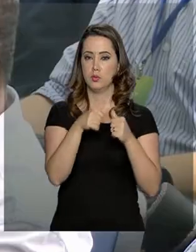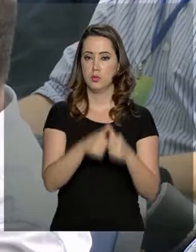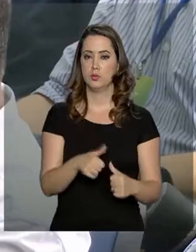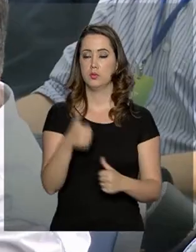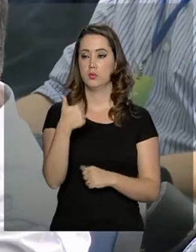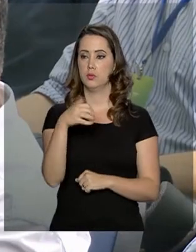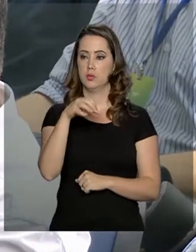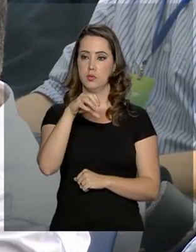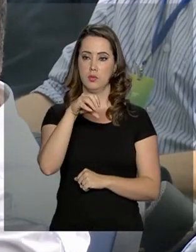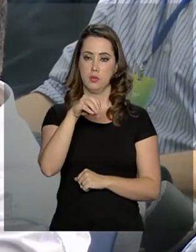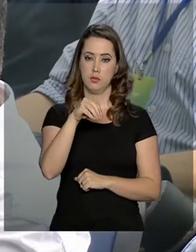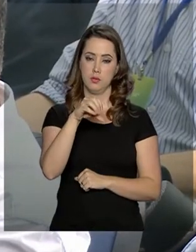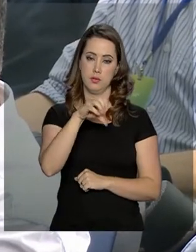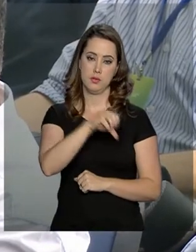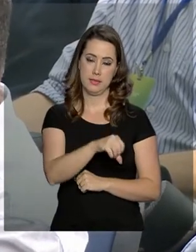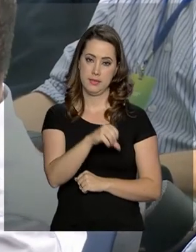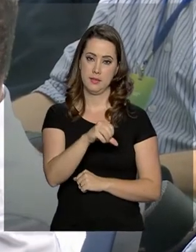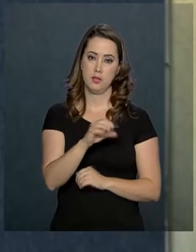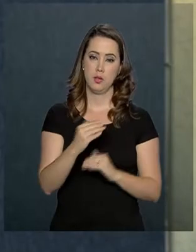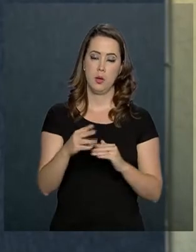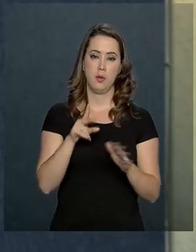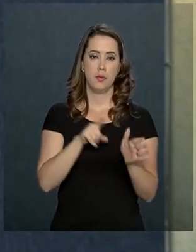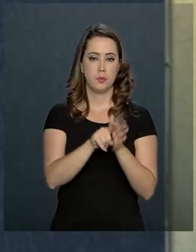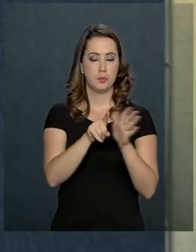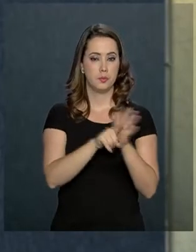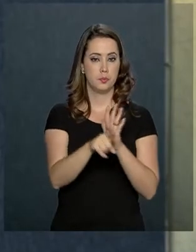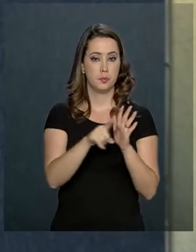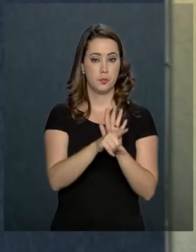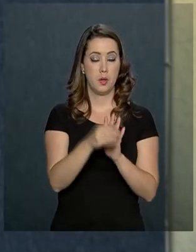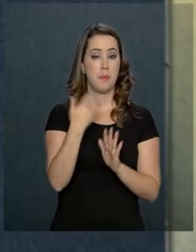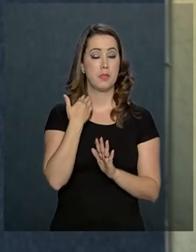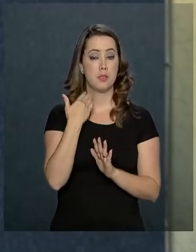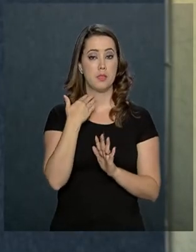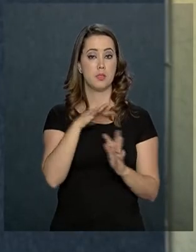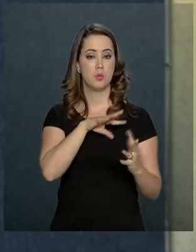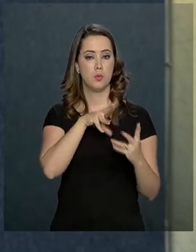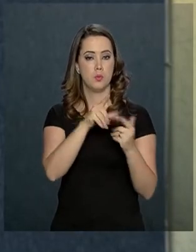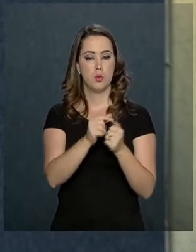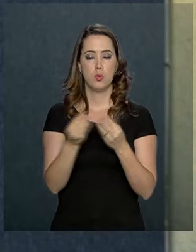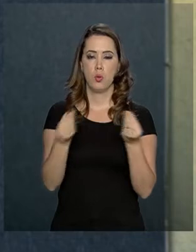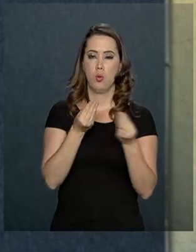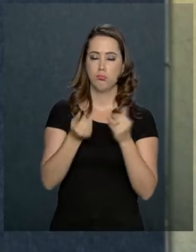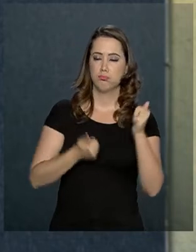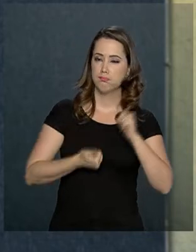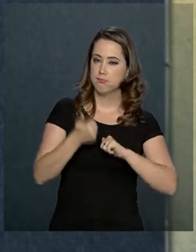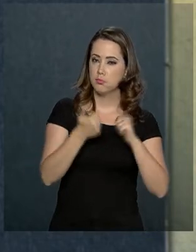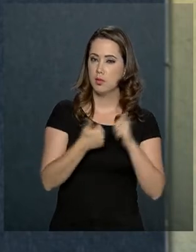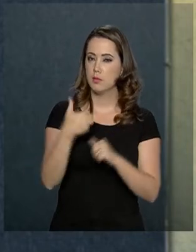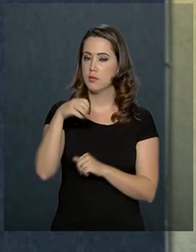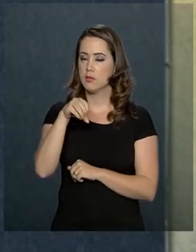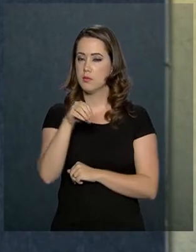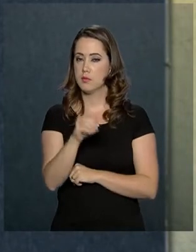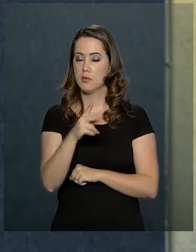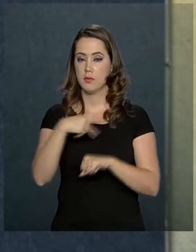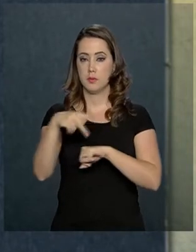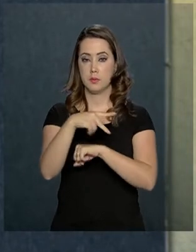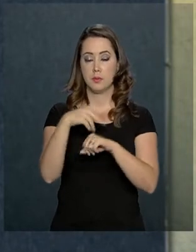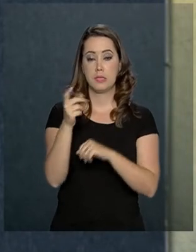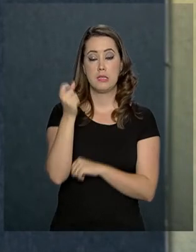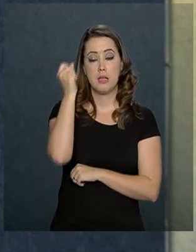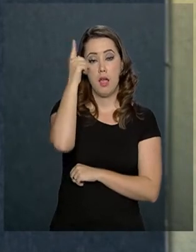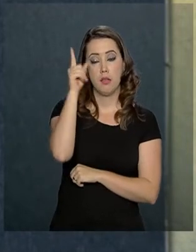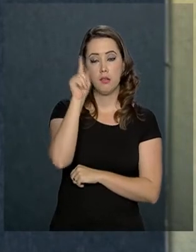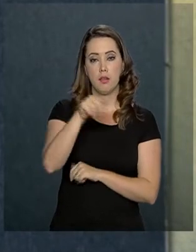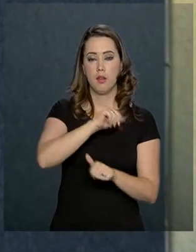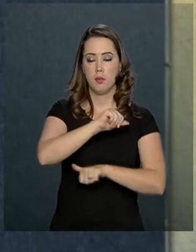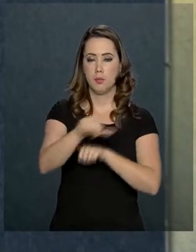109, de acordo com um levantamento do Banco Mundial sobre o ambiente de negócios em 190 países. A ideia é